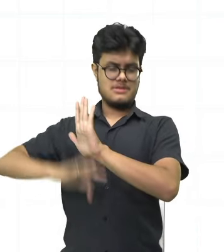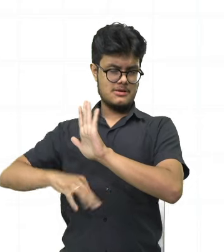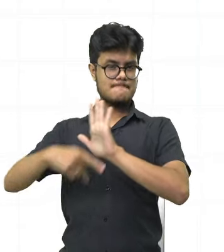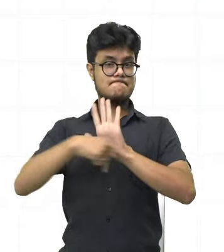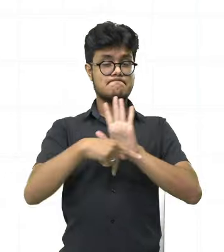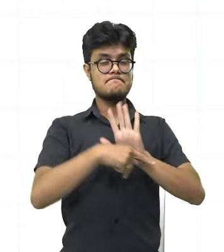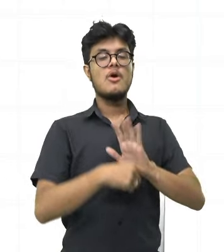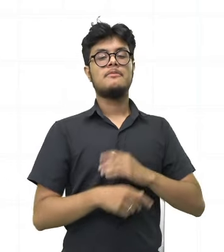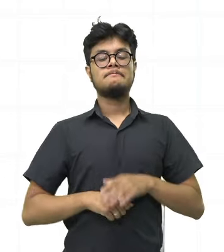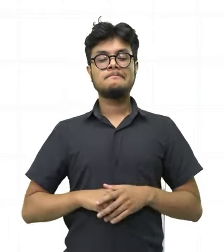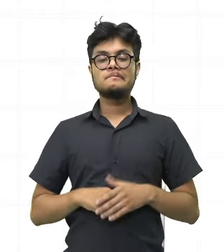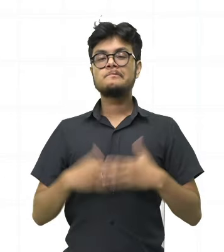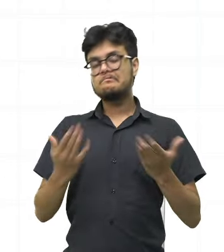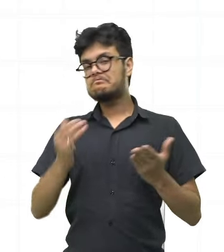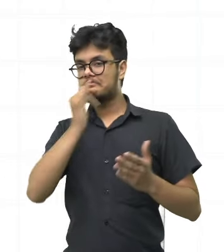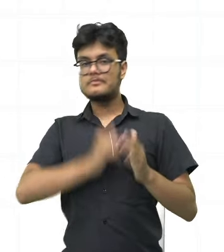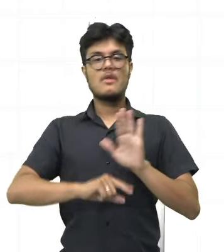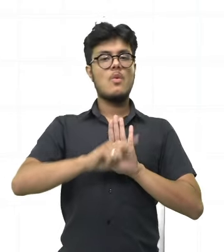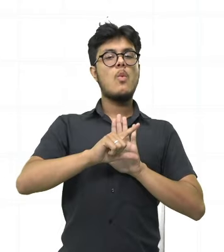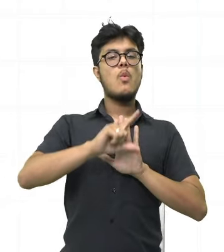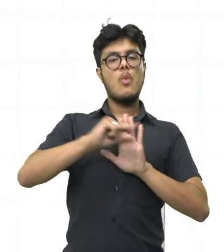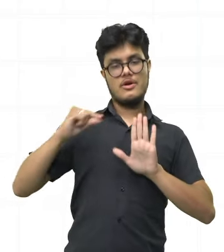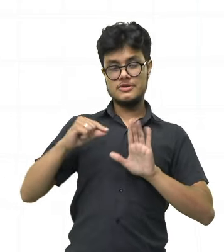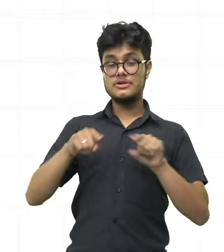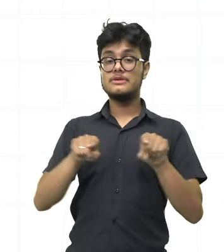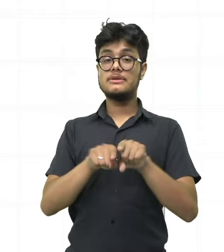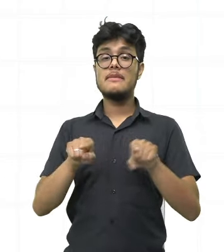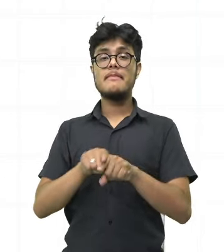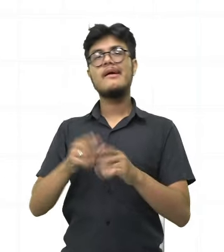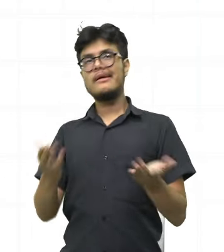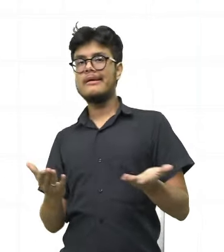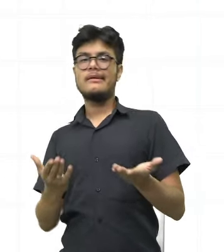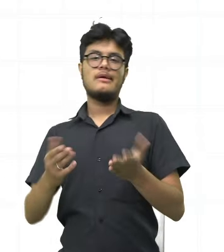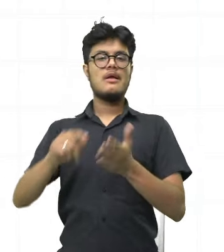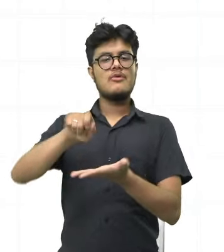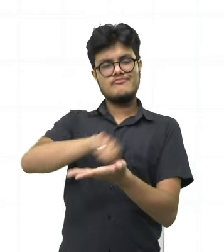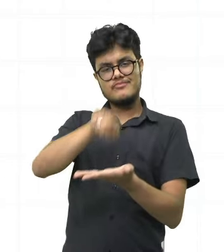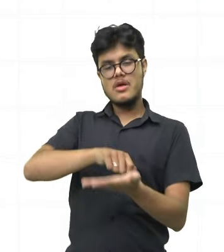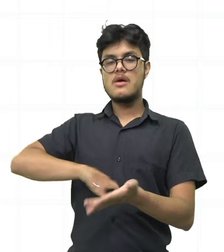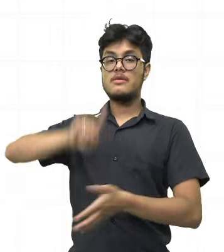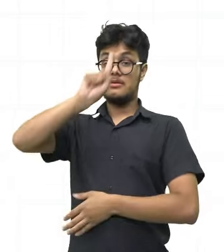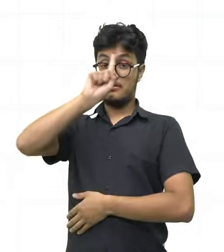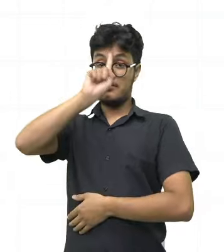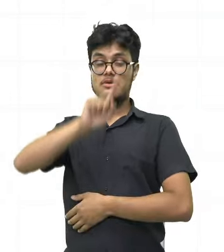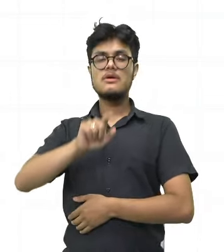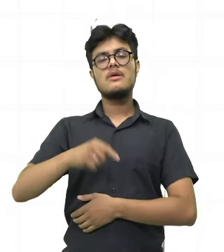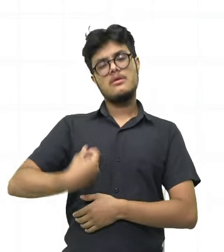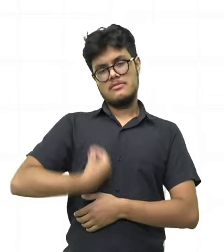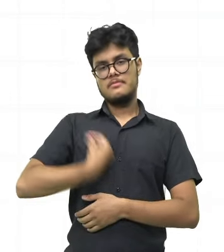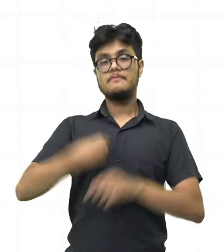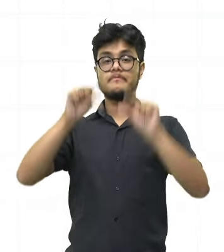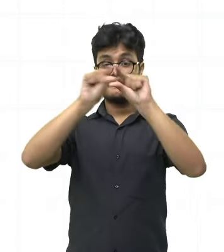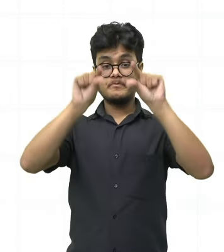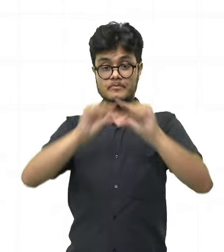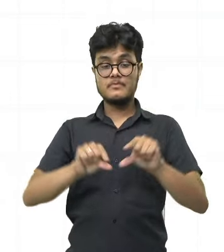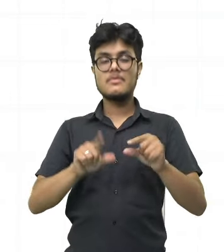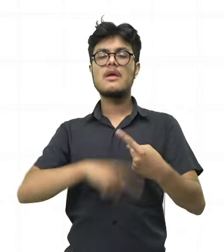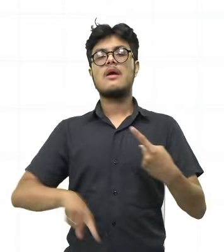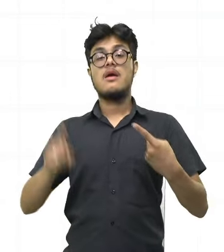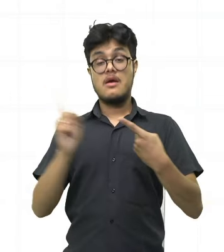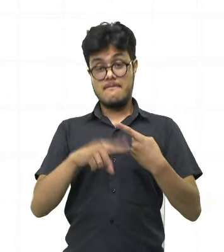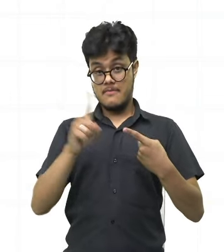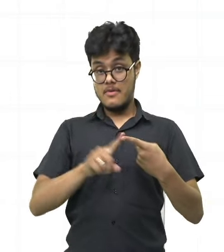Como um artigo, tá bom? Lá no nosso diário também. Então, são assim que a gente vai chamar de linha. Mas, aqui,